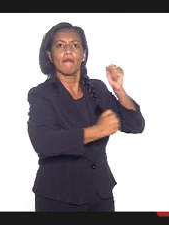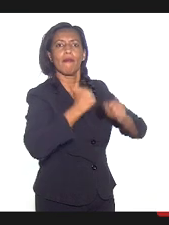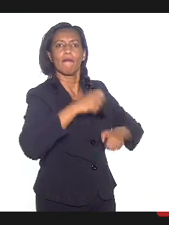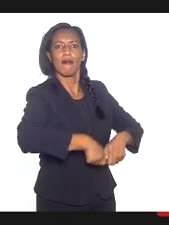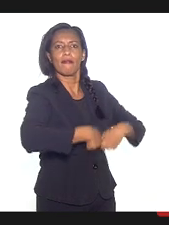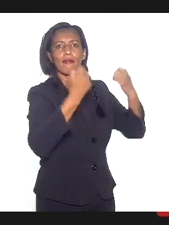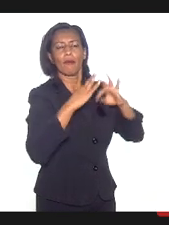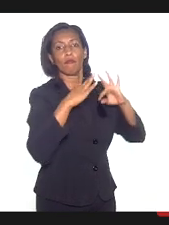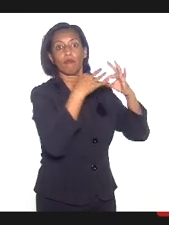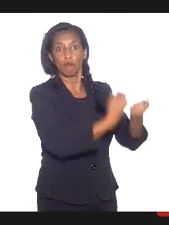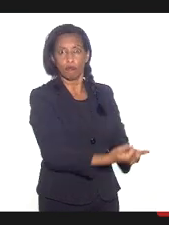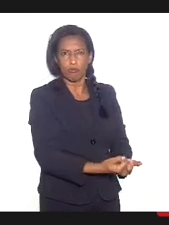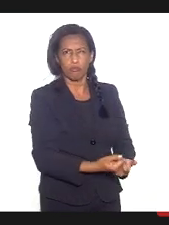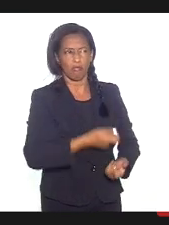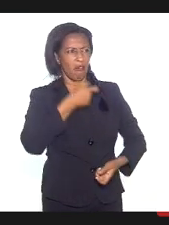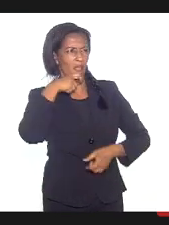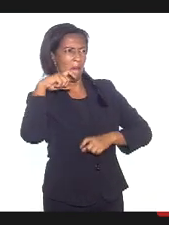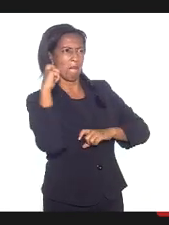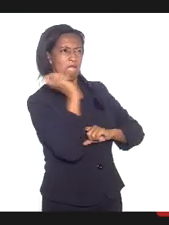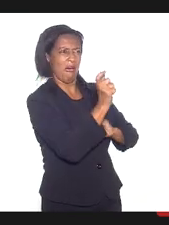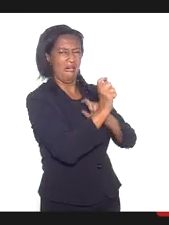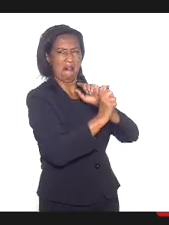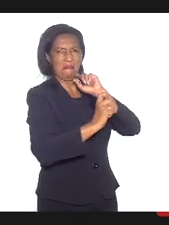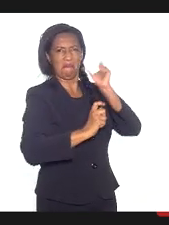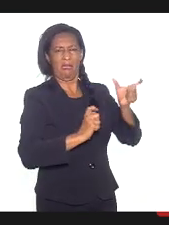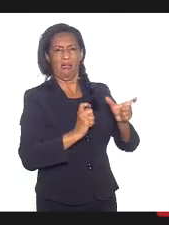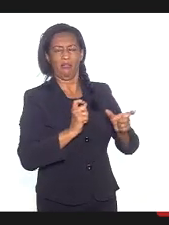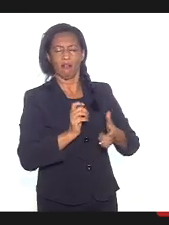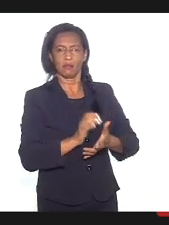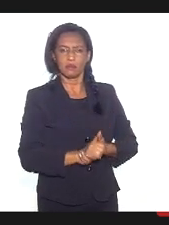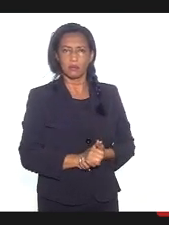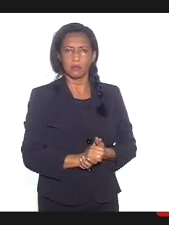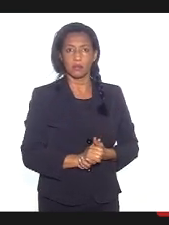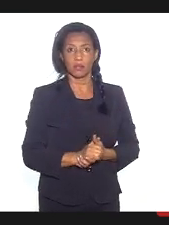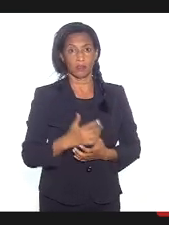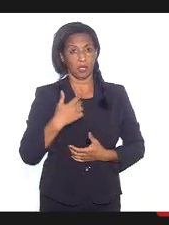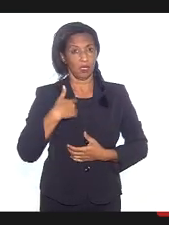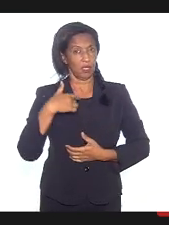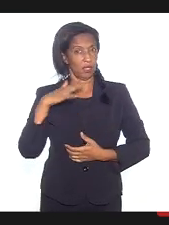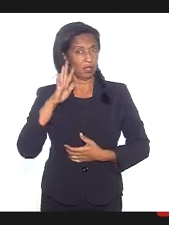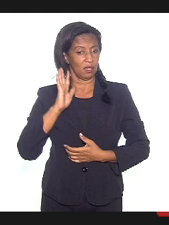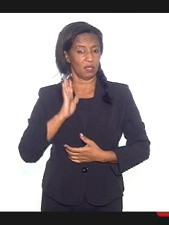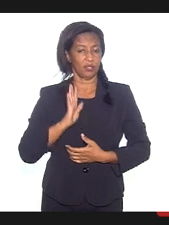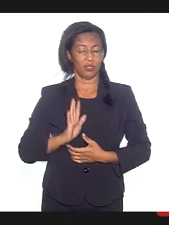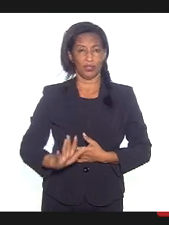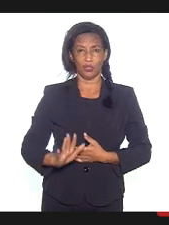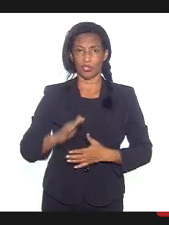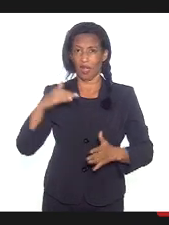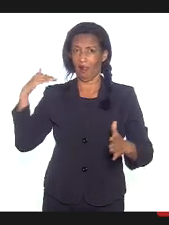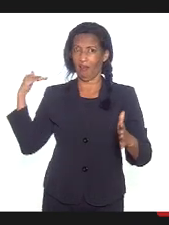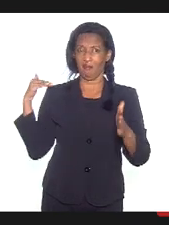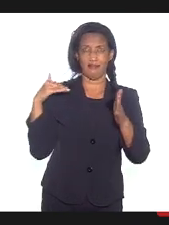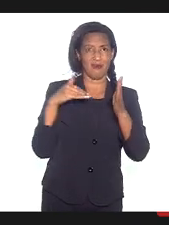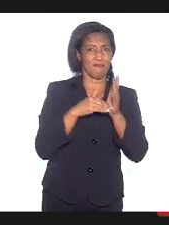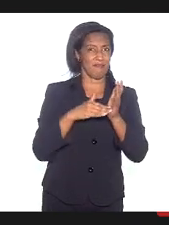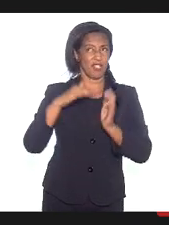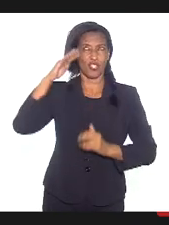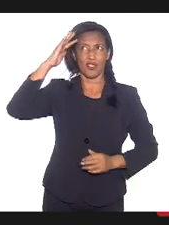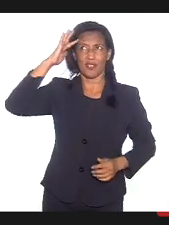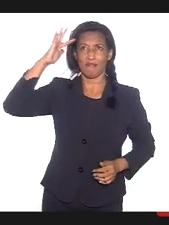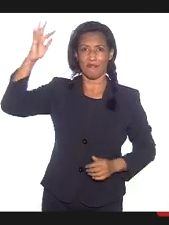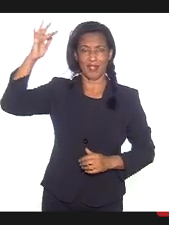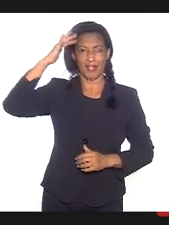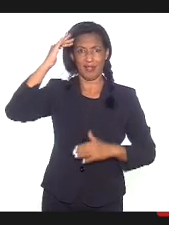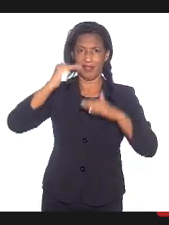presentes, xingo as pessoas ali presentes, eu já desbordei qualquer limite possível imaginável